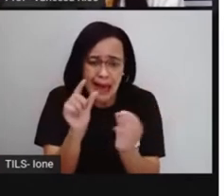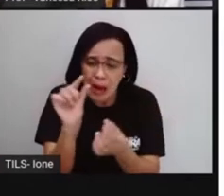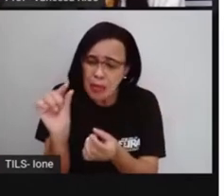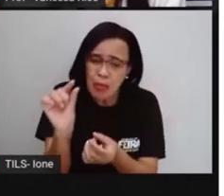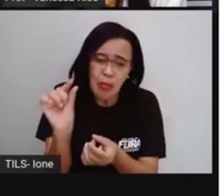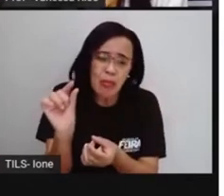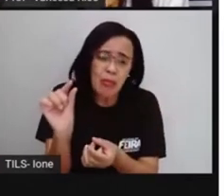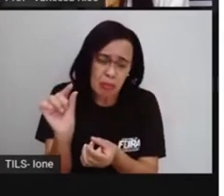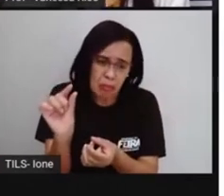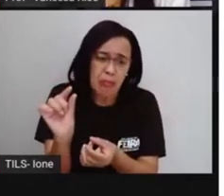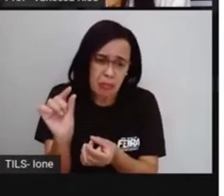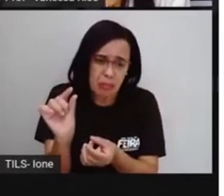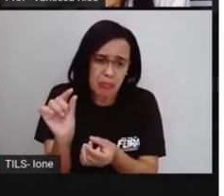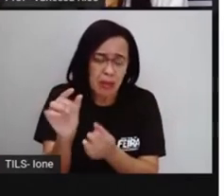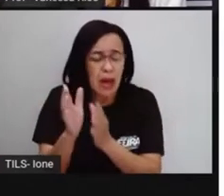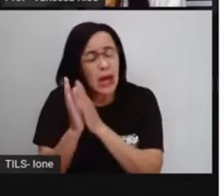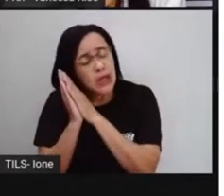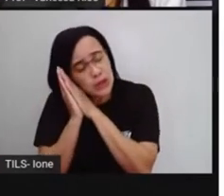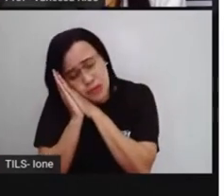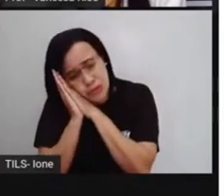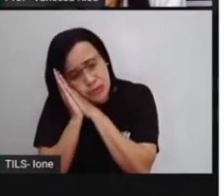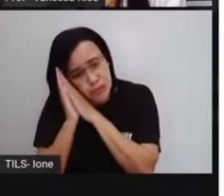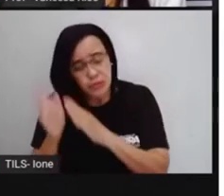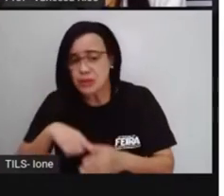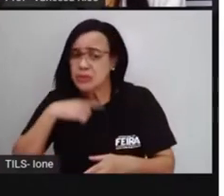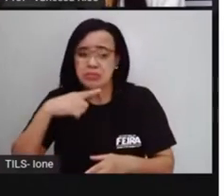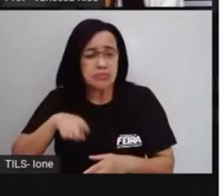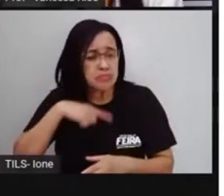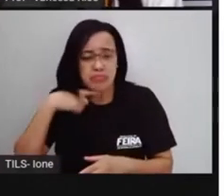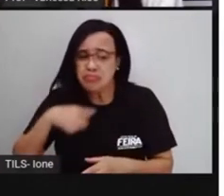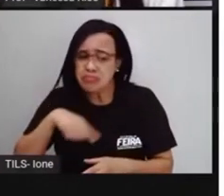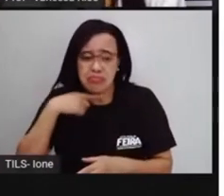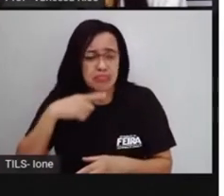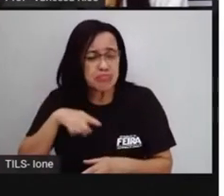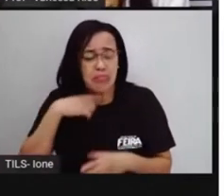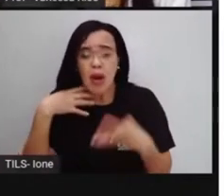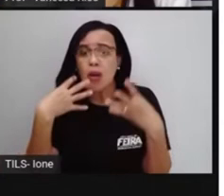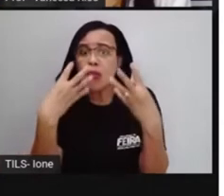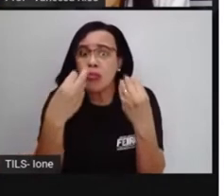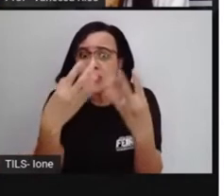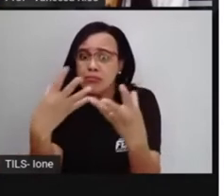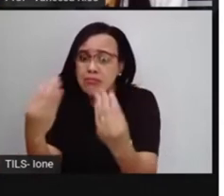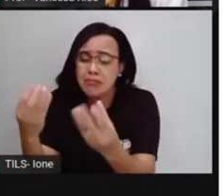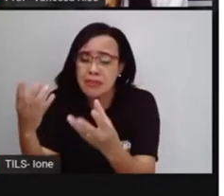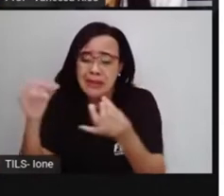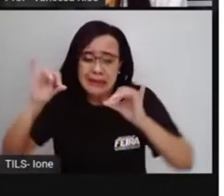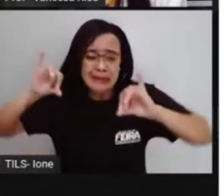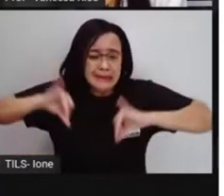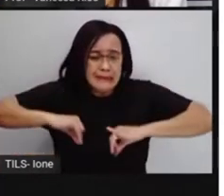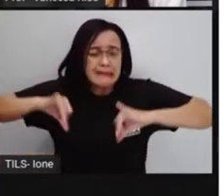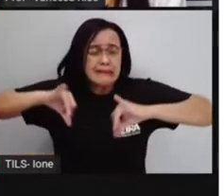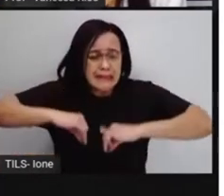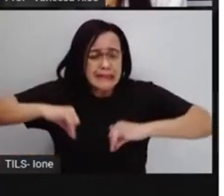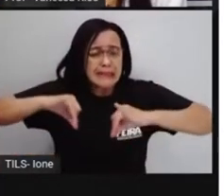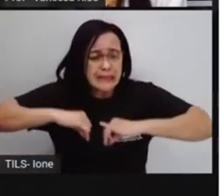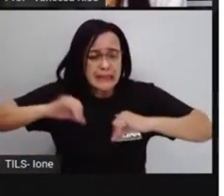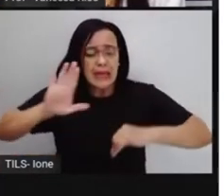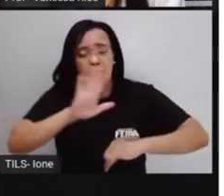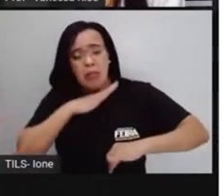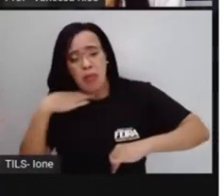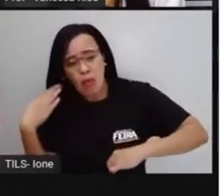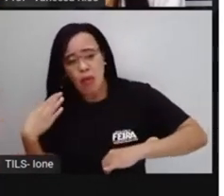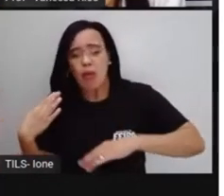inclusive muitos morriam aí, né? Nesse tráfico, nesse trajeto. E aí isso fazia com que o